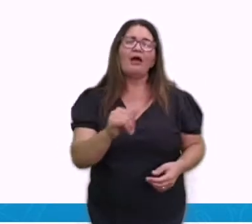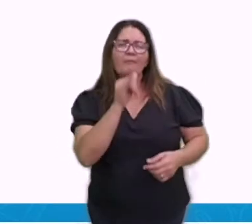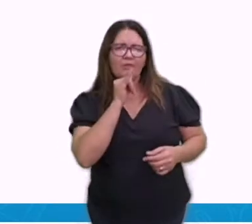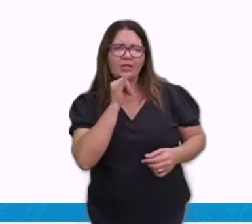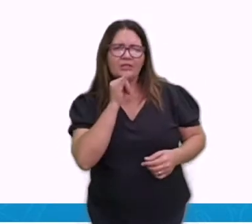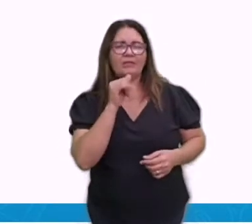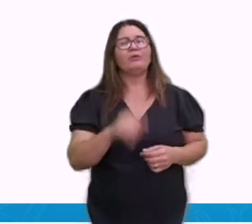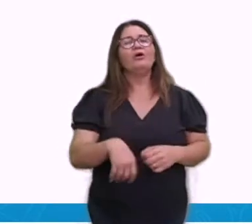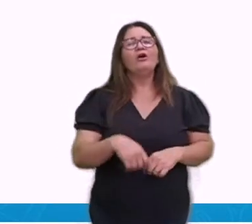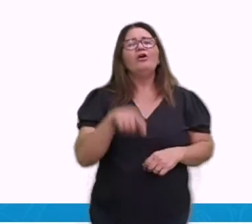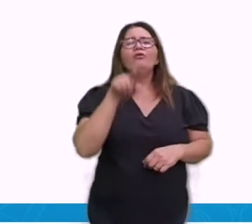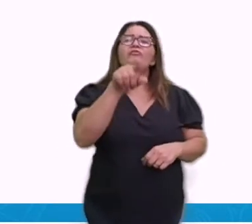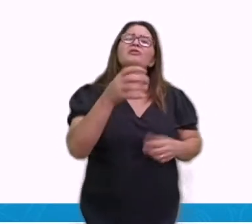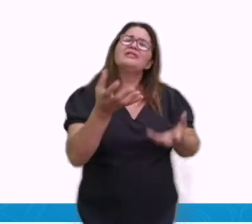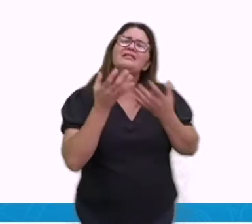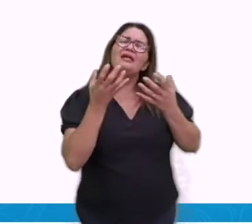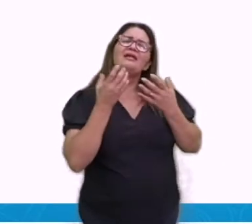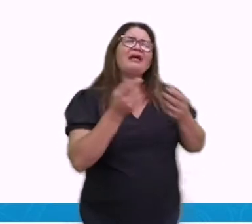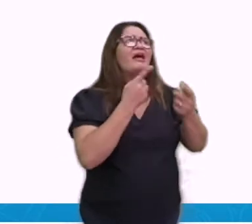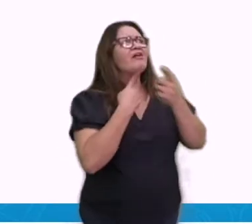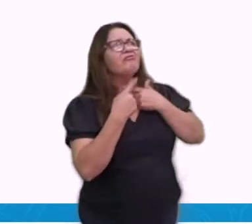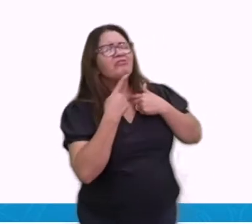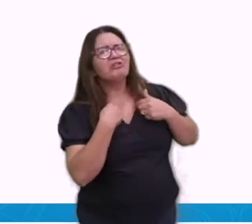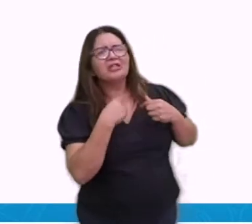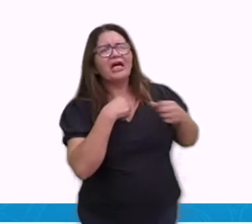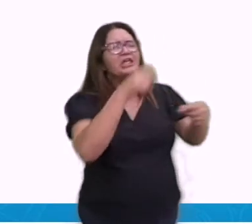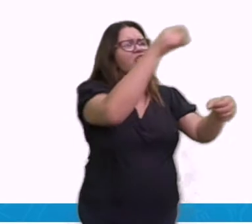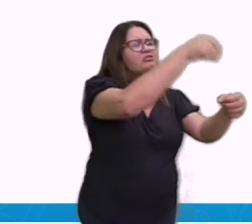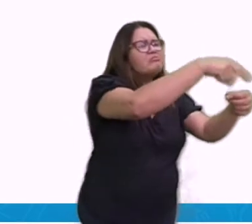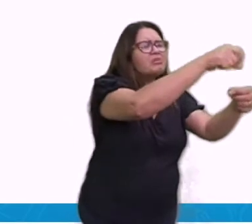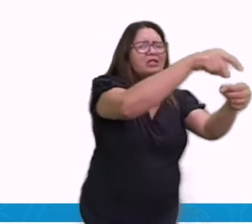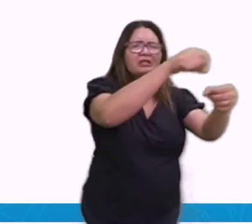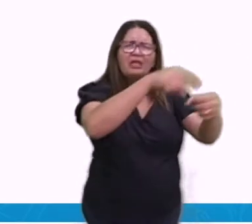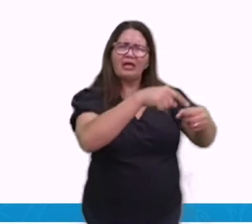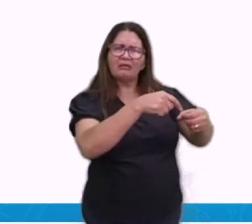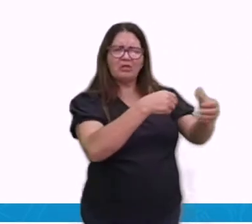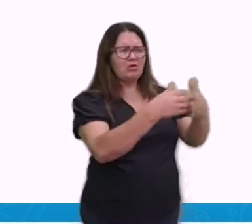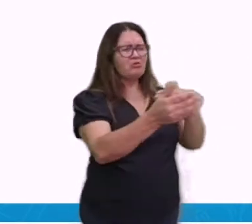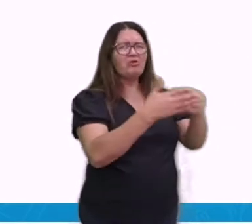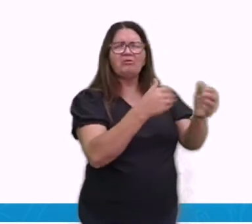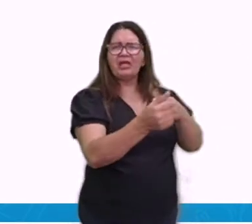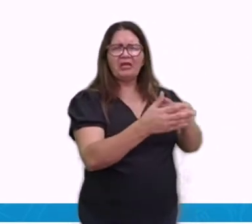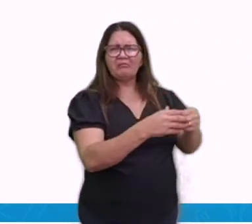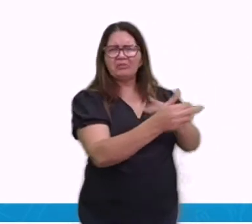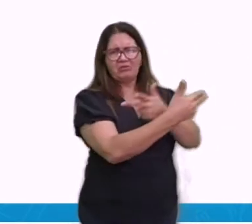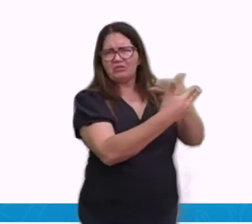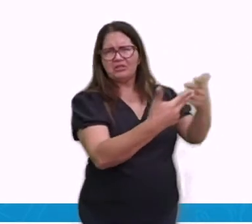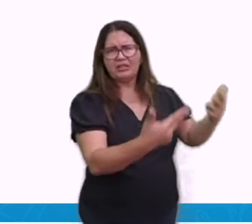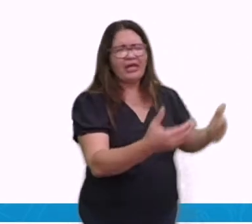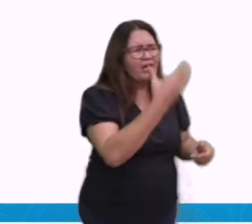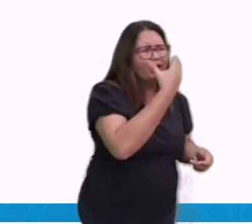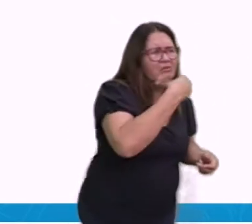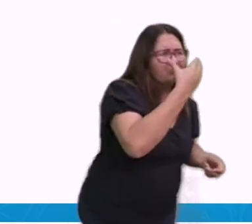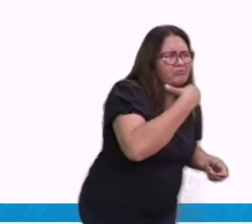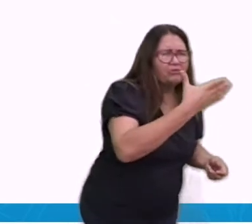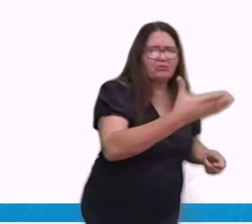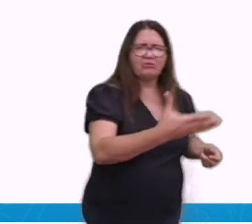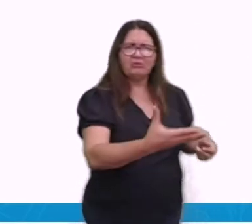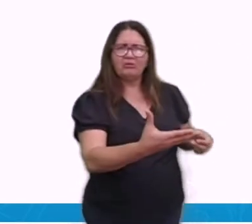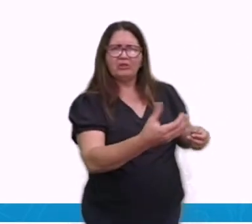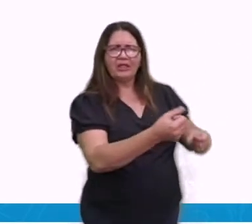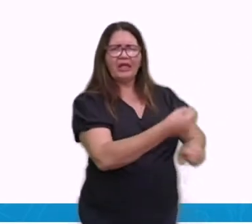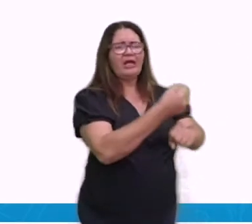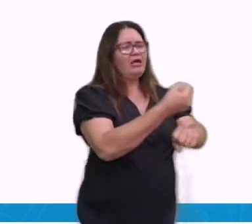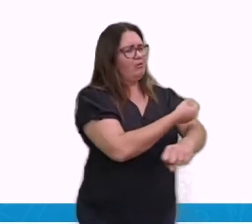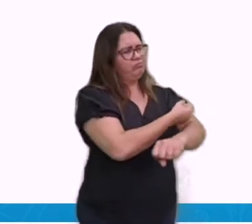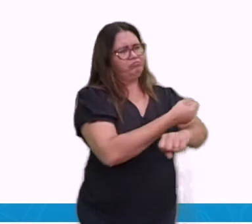determinada, ou de um determinado vegetal, ou de uma determinada, uma planta, né? Alguma coisa que você quer fazer.